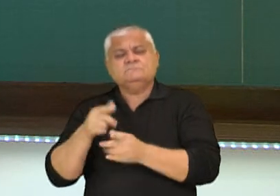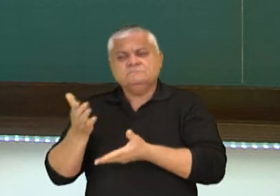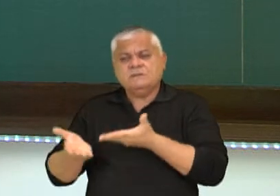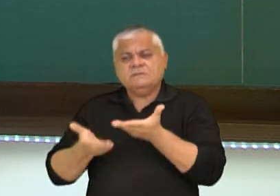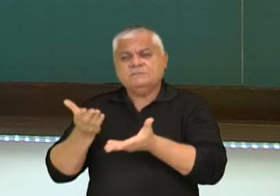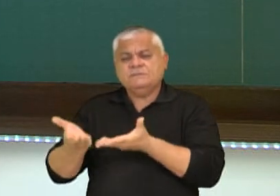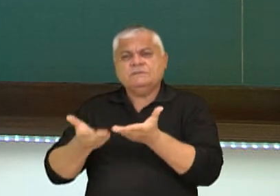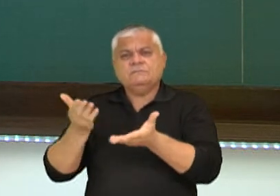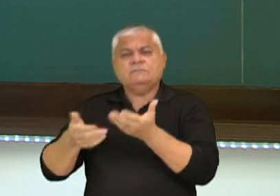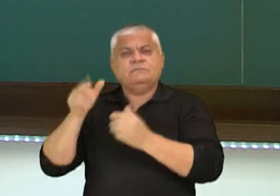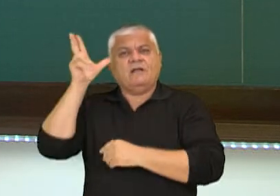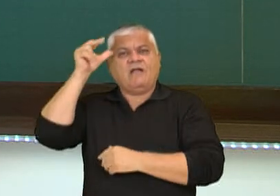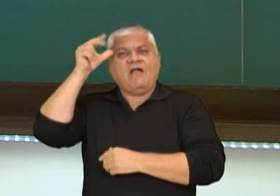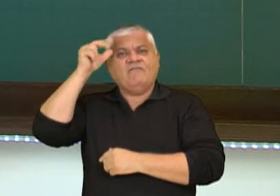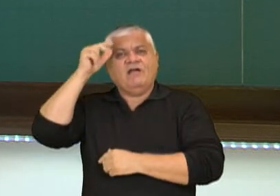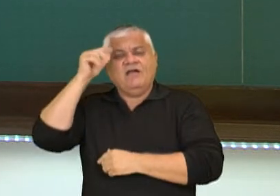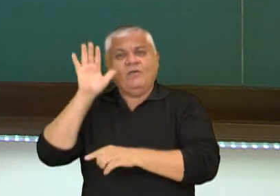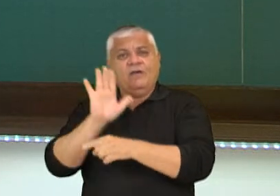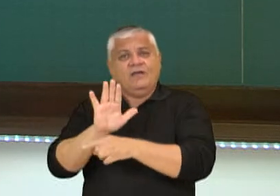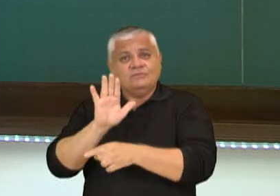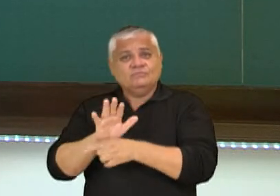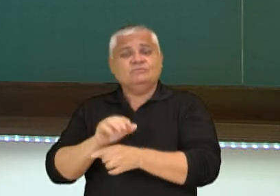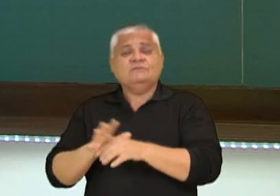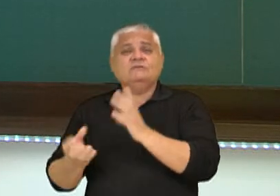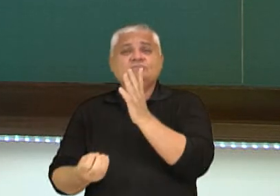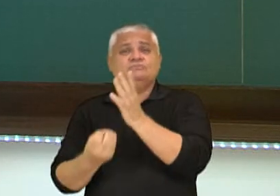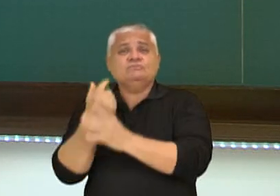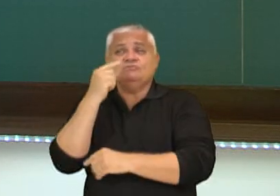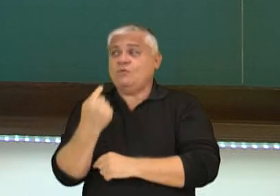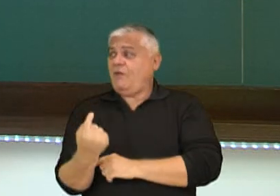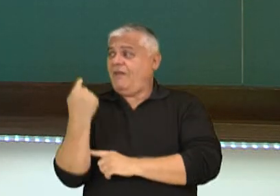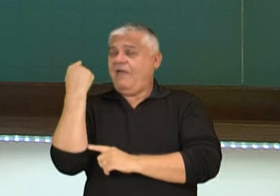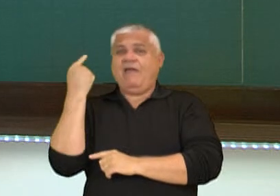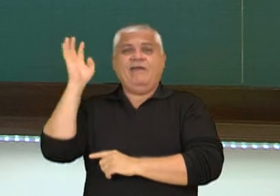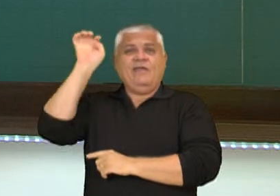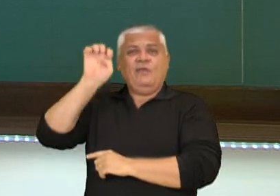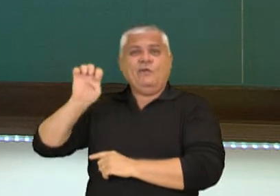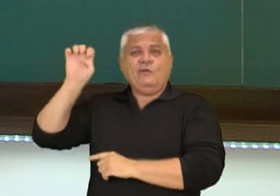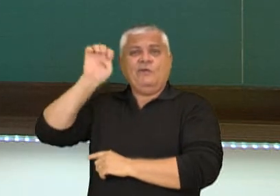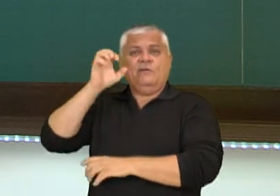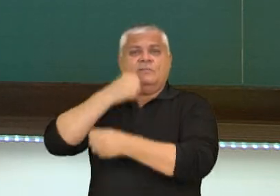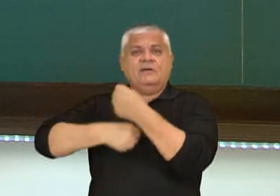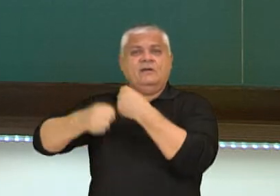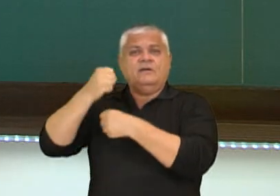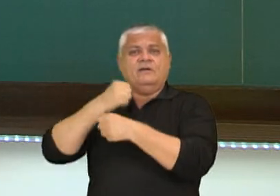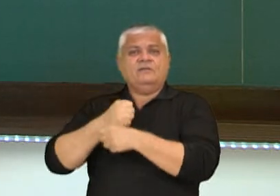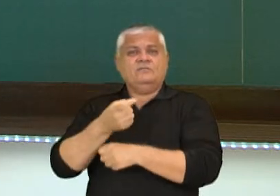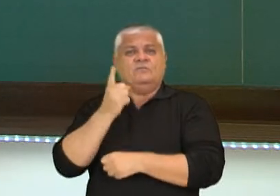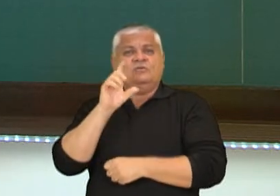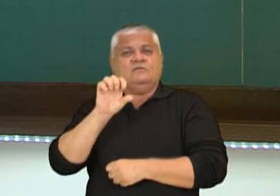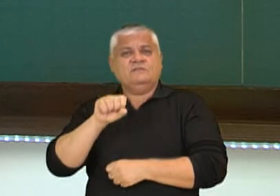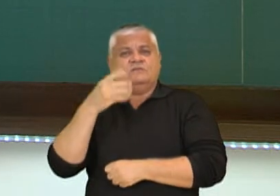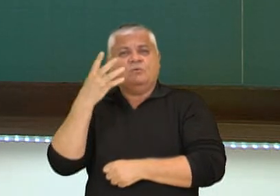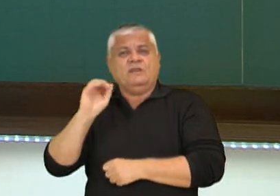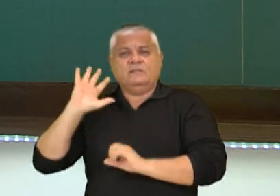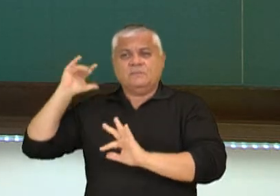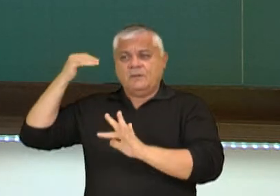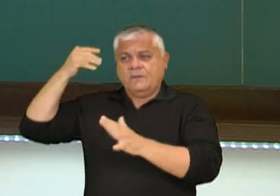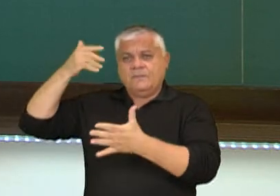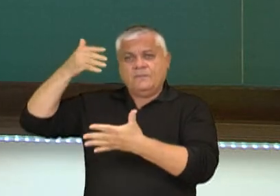a ecoterapia surgiu no final da década de 40, na Escandinávia, após surtos e poliomielite. Porém, a atividade só chegou ao Brasil